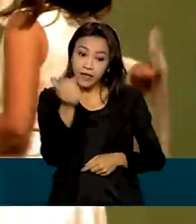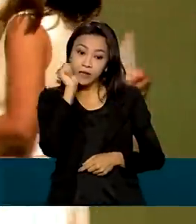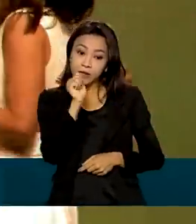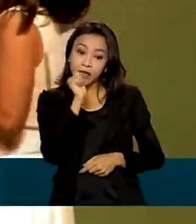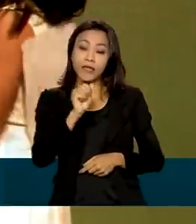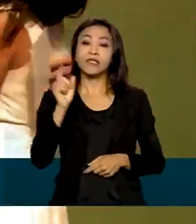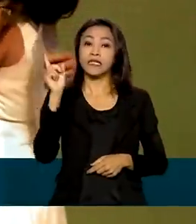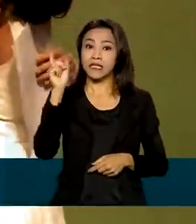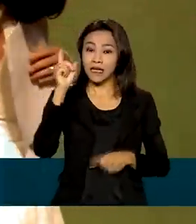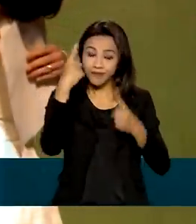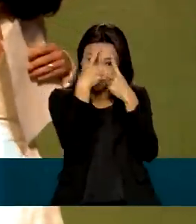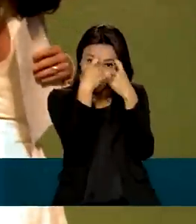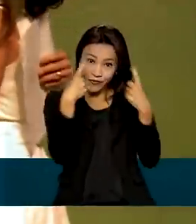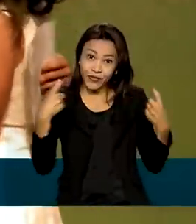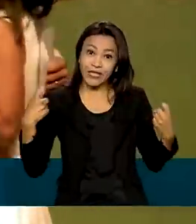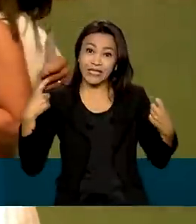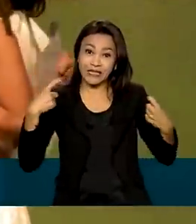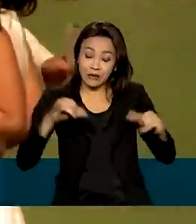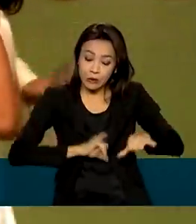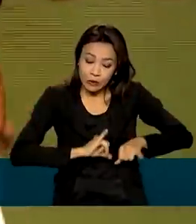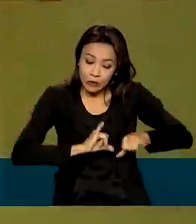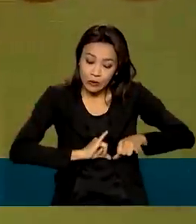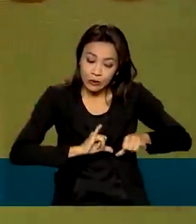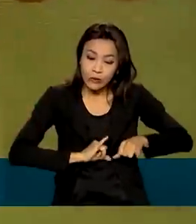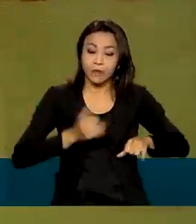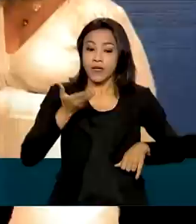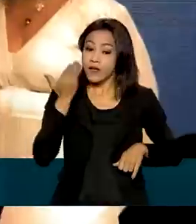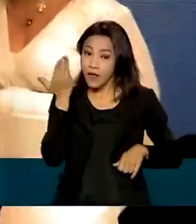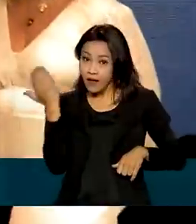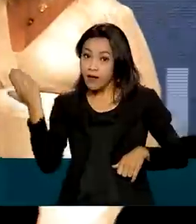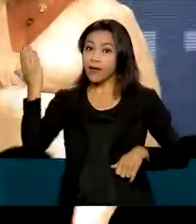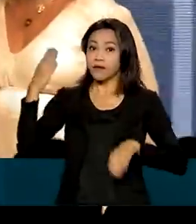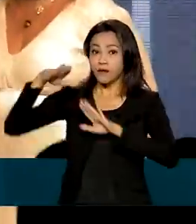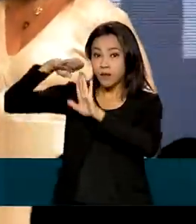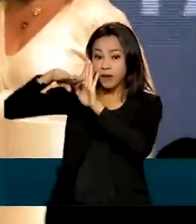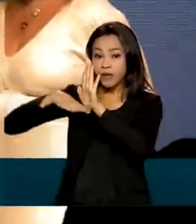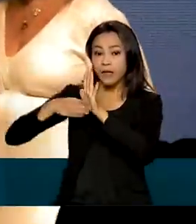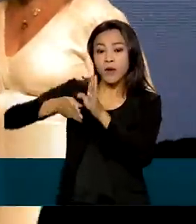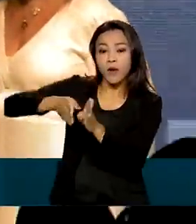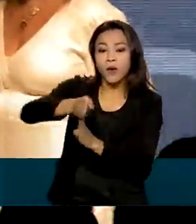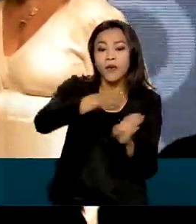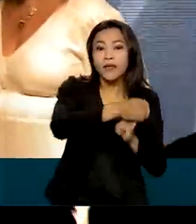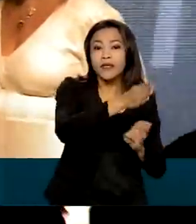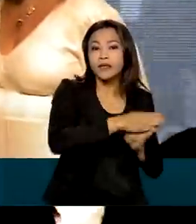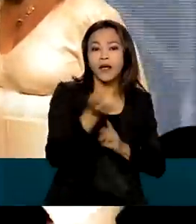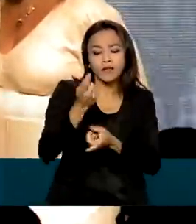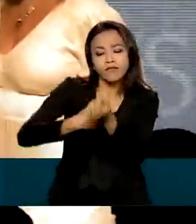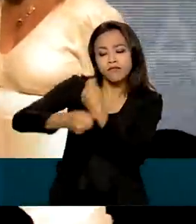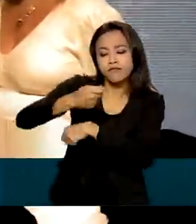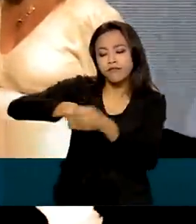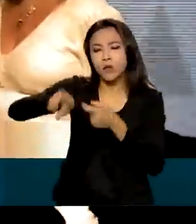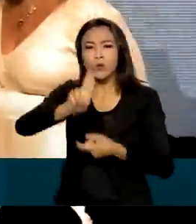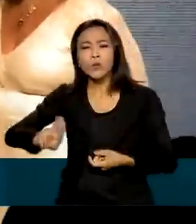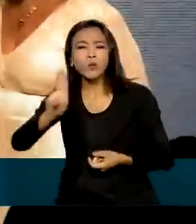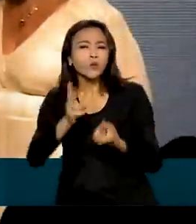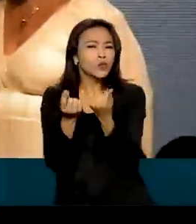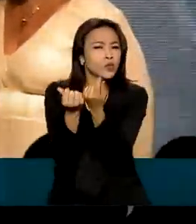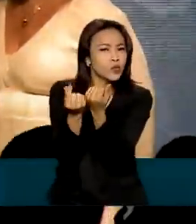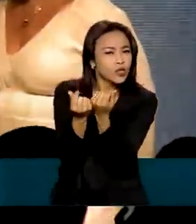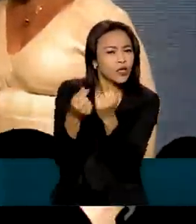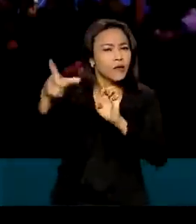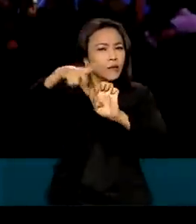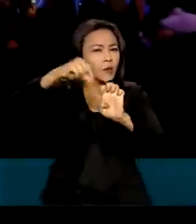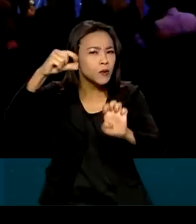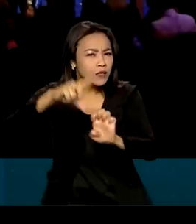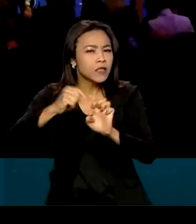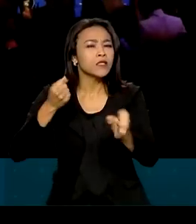por situações de violência. A iniciativa também busca promover educação financeira para o empreendedorismo, ofertando produtos e